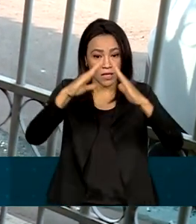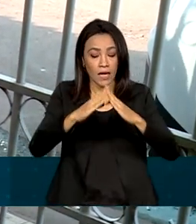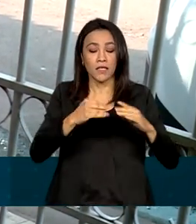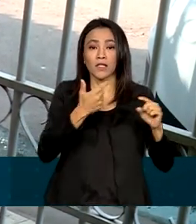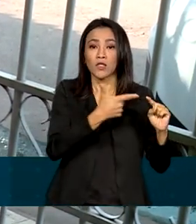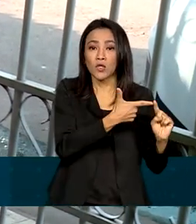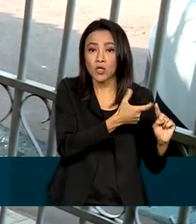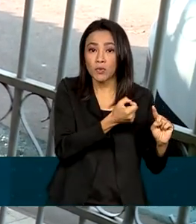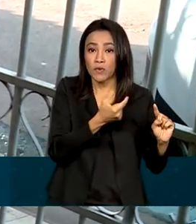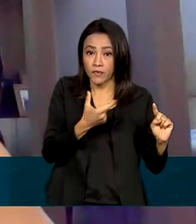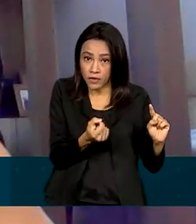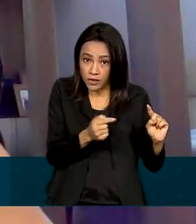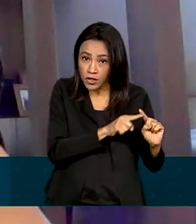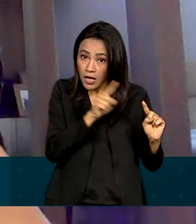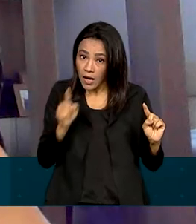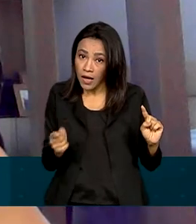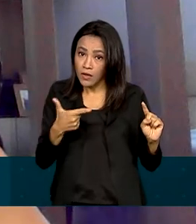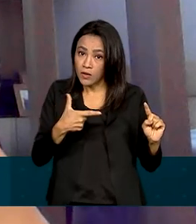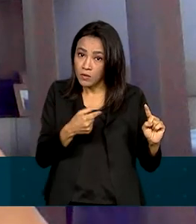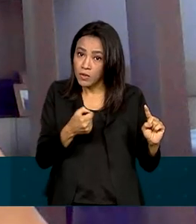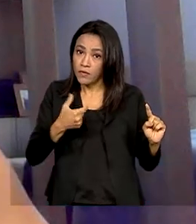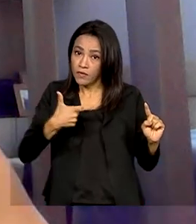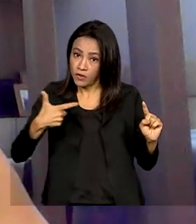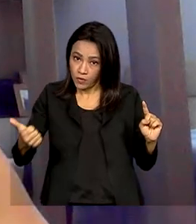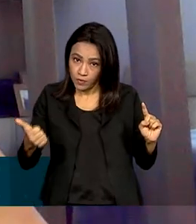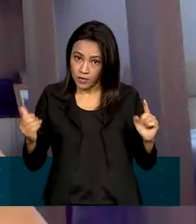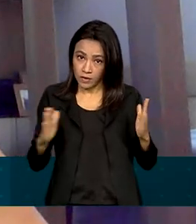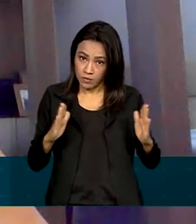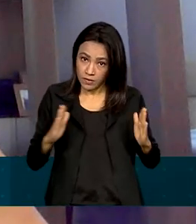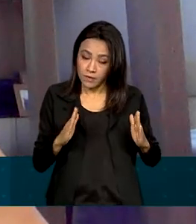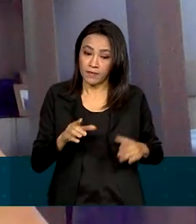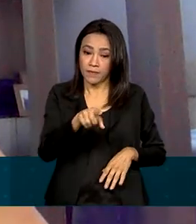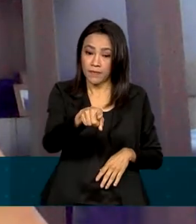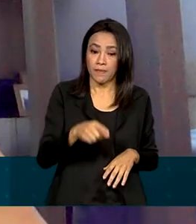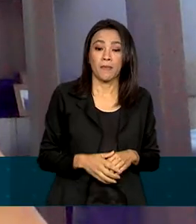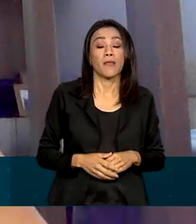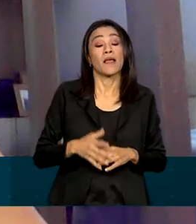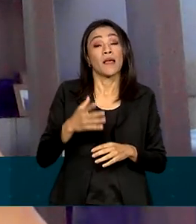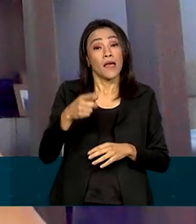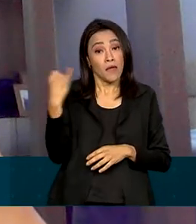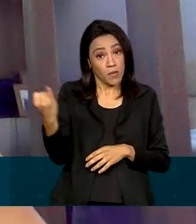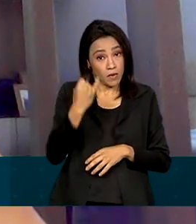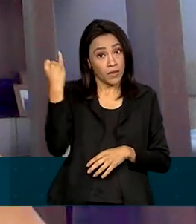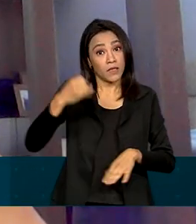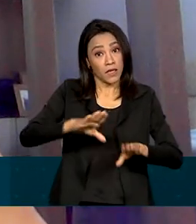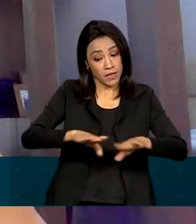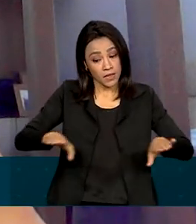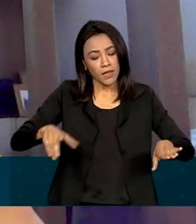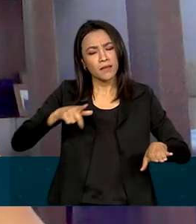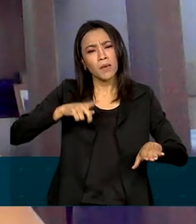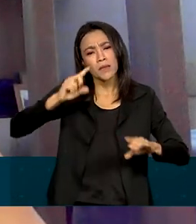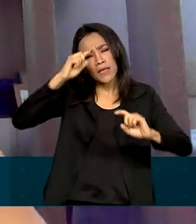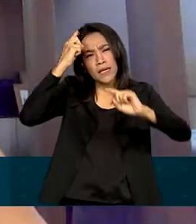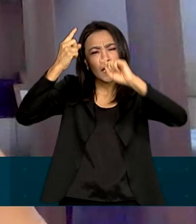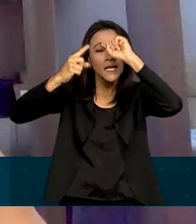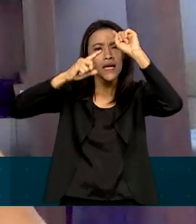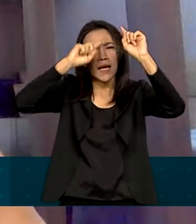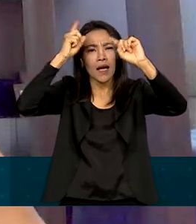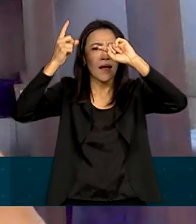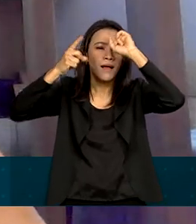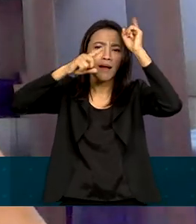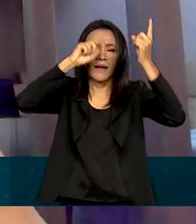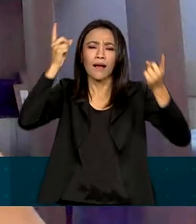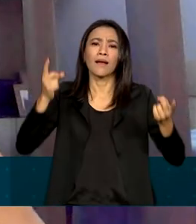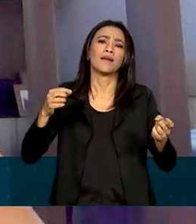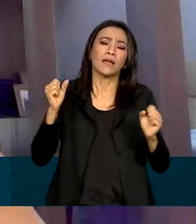e 2021. O ambiente contribui. Então é importante que a criança possa exercer a criatividade dela, que